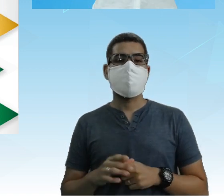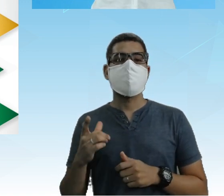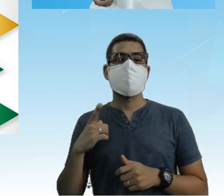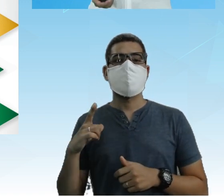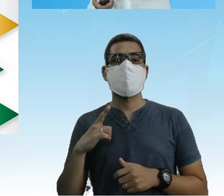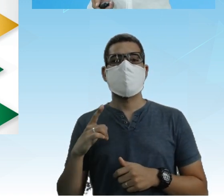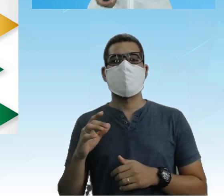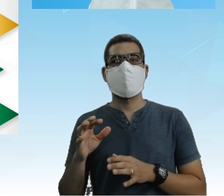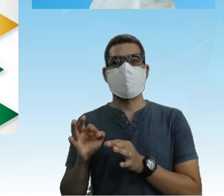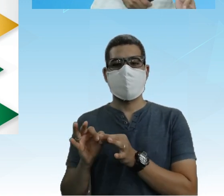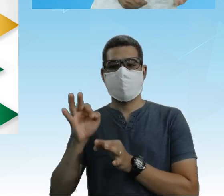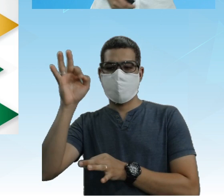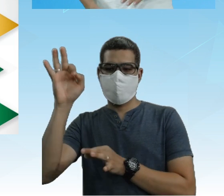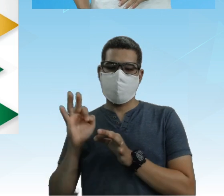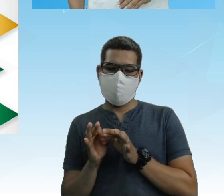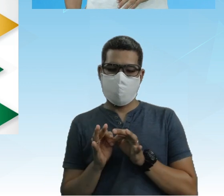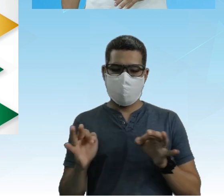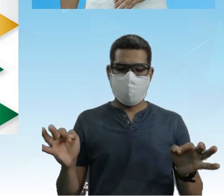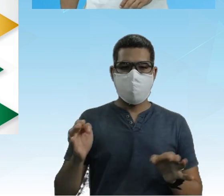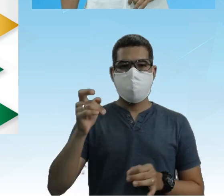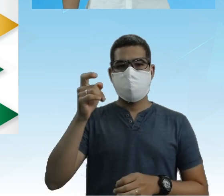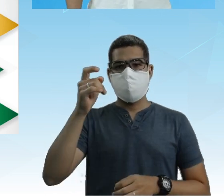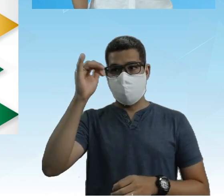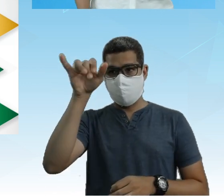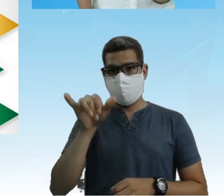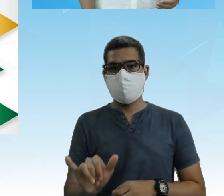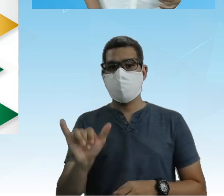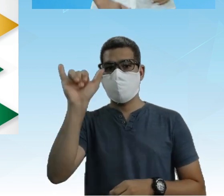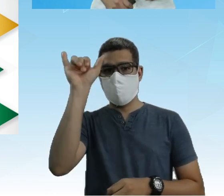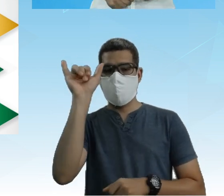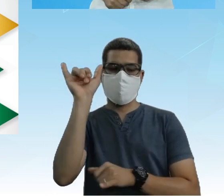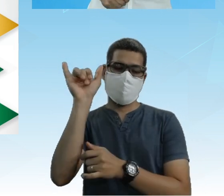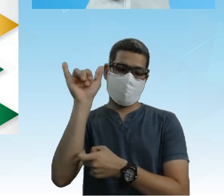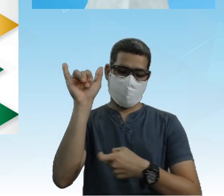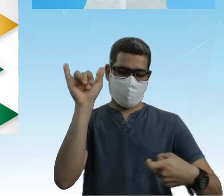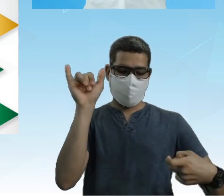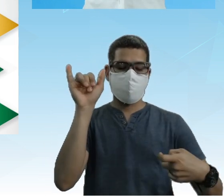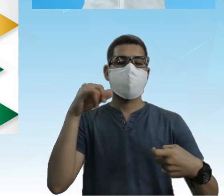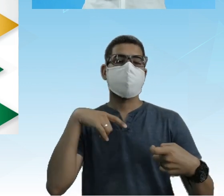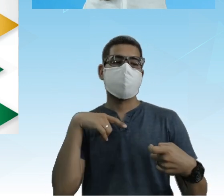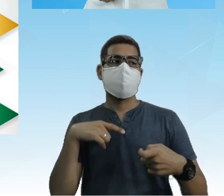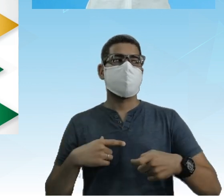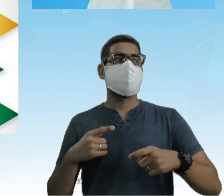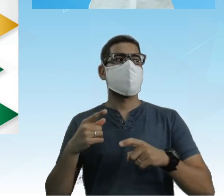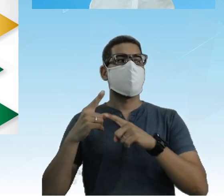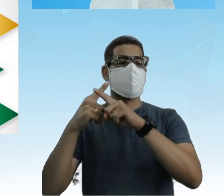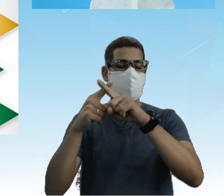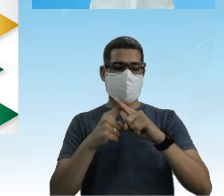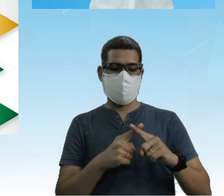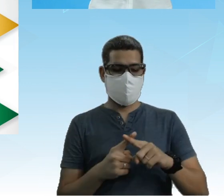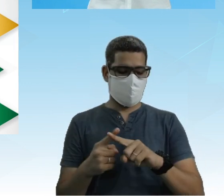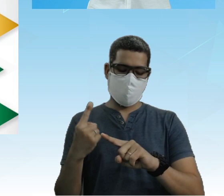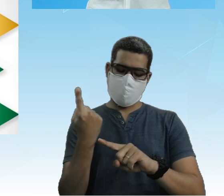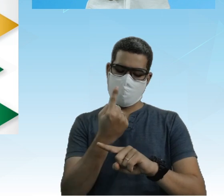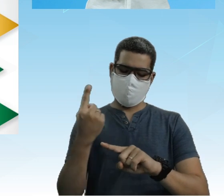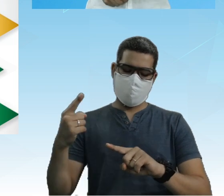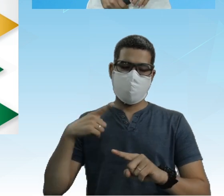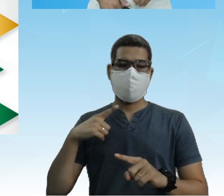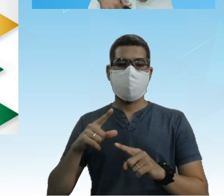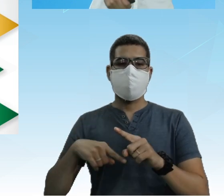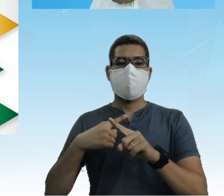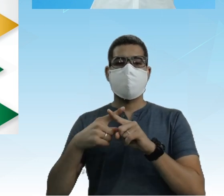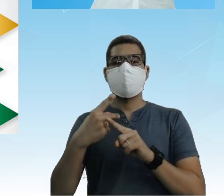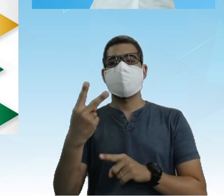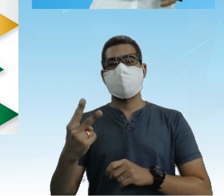Domínio, imagem Ou abscissas e ordenadas E aí, por exemplo Vou multiplicar Cada par ordenado Desse por 2